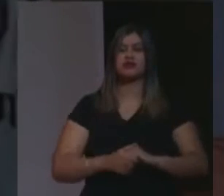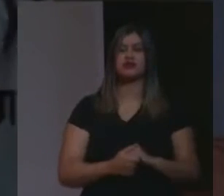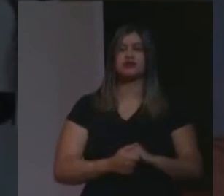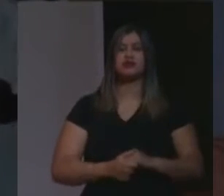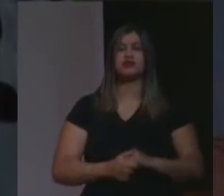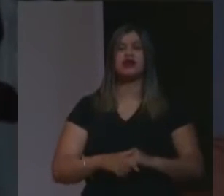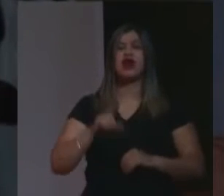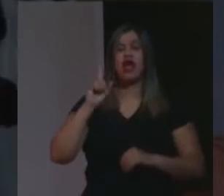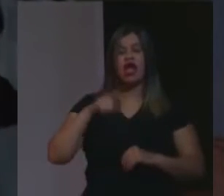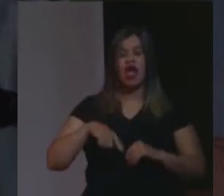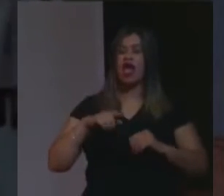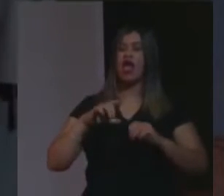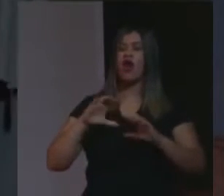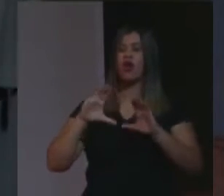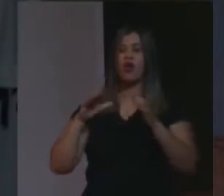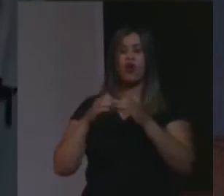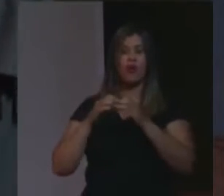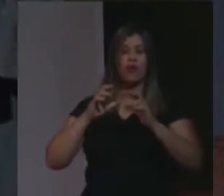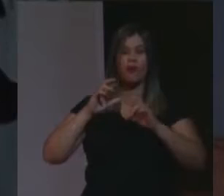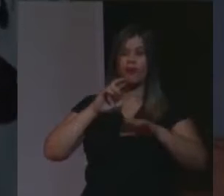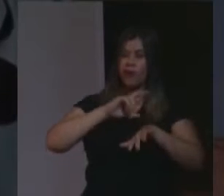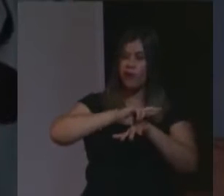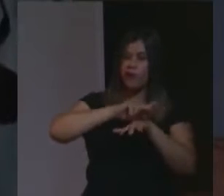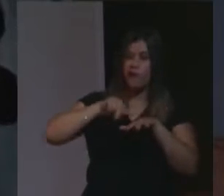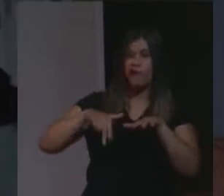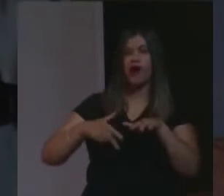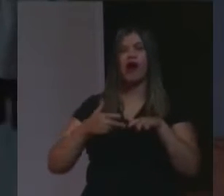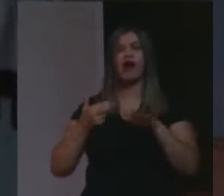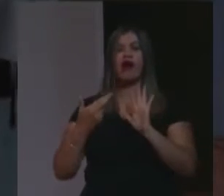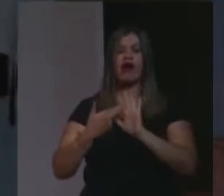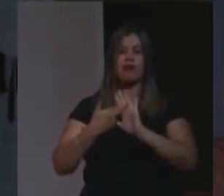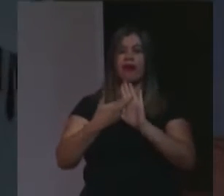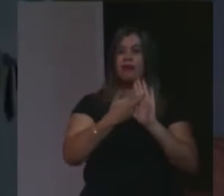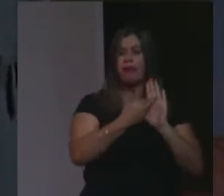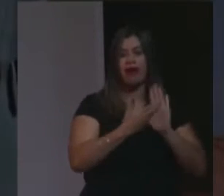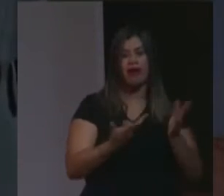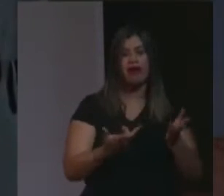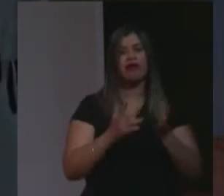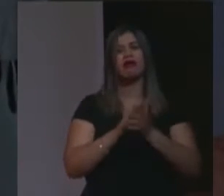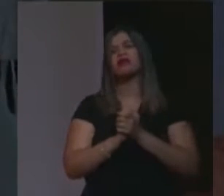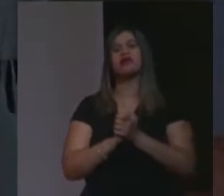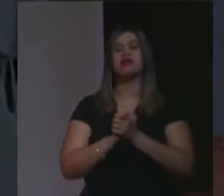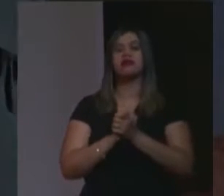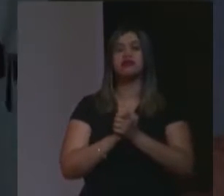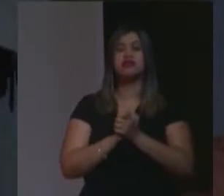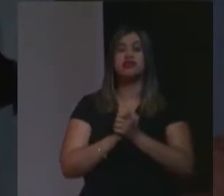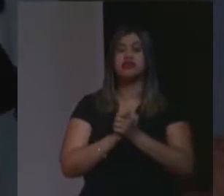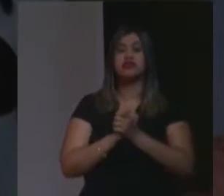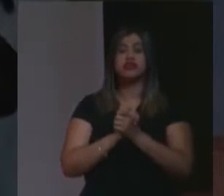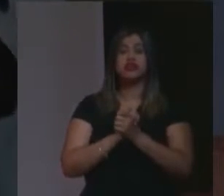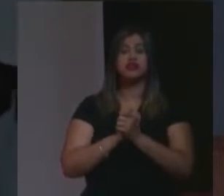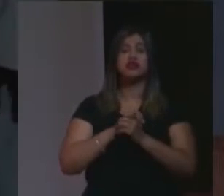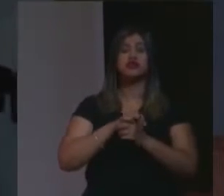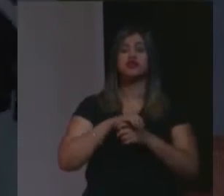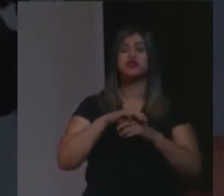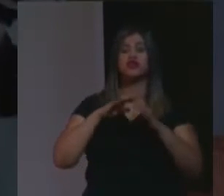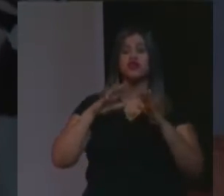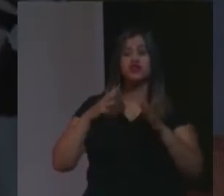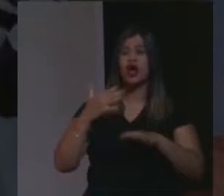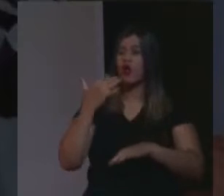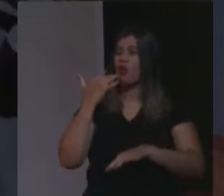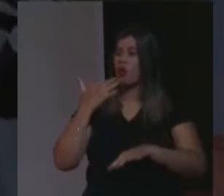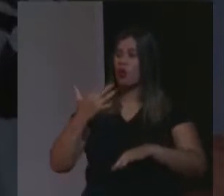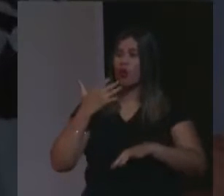Um júri plural, um júri representativo, um júri que representa todas as